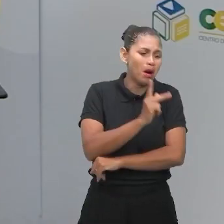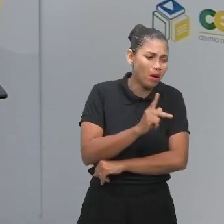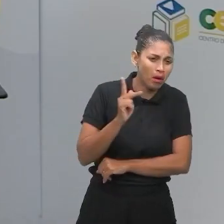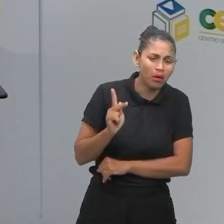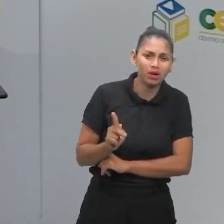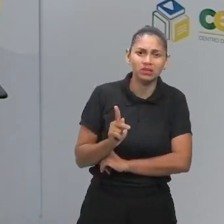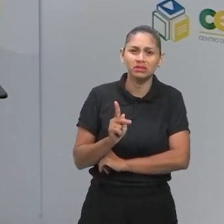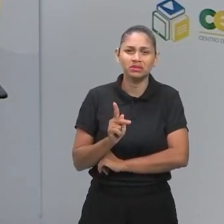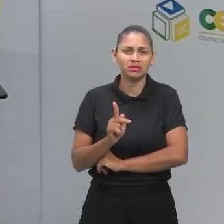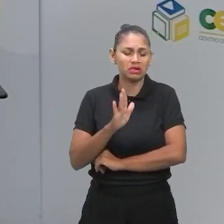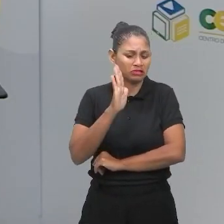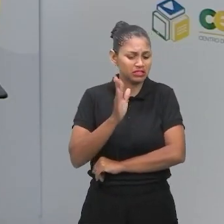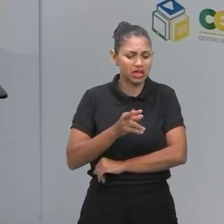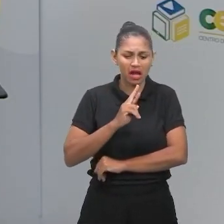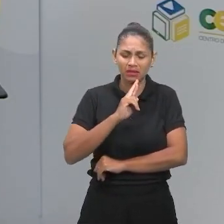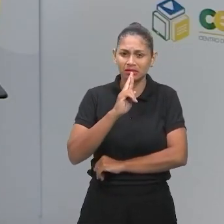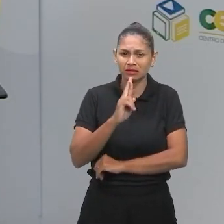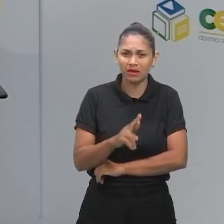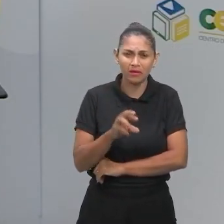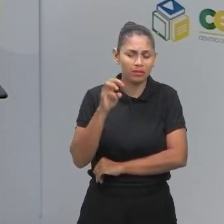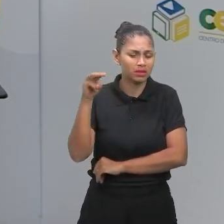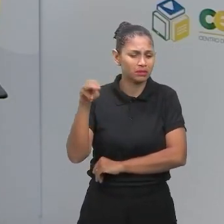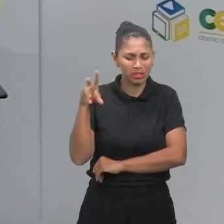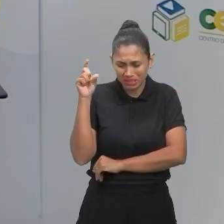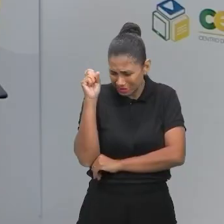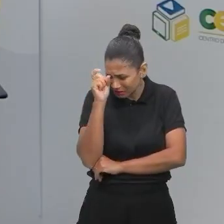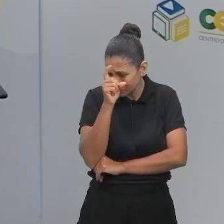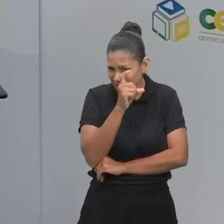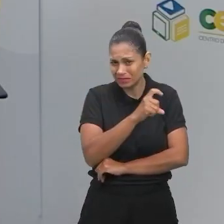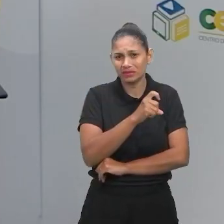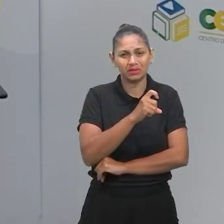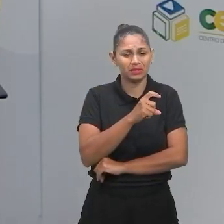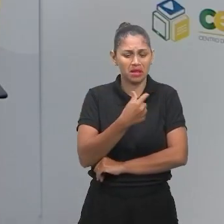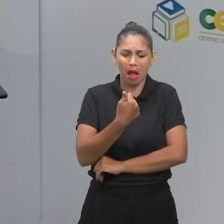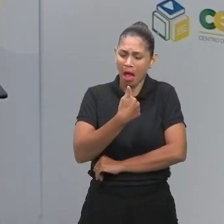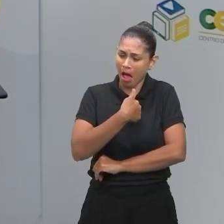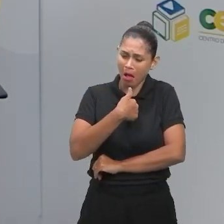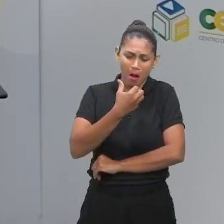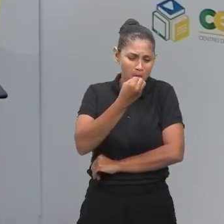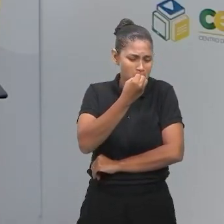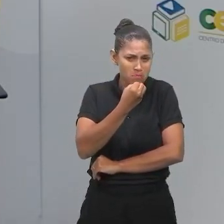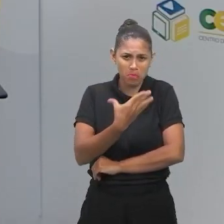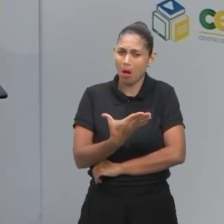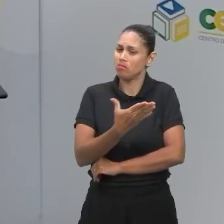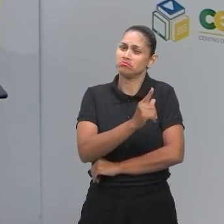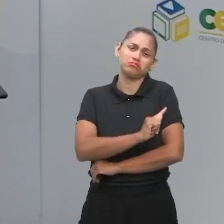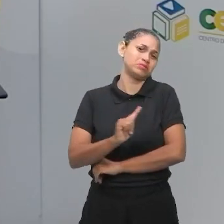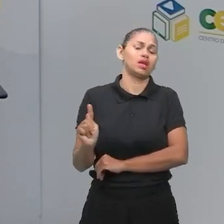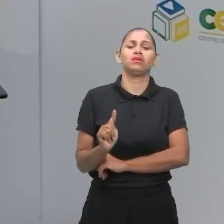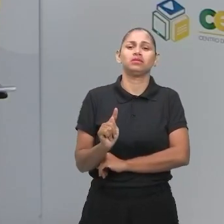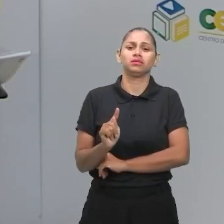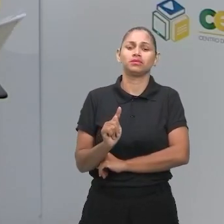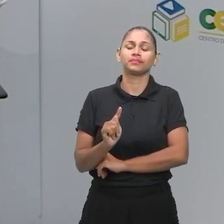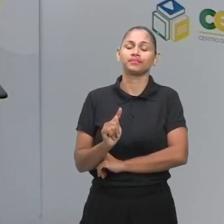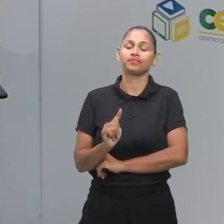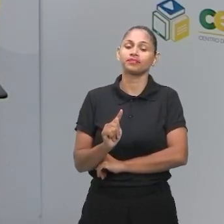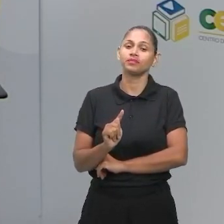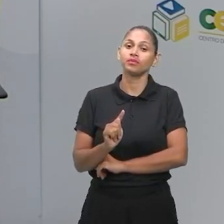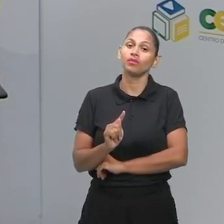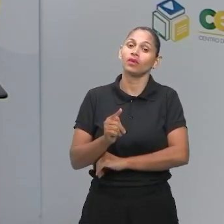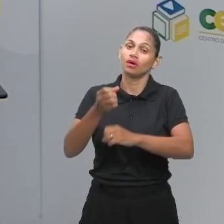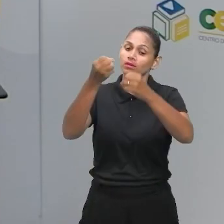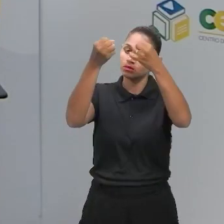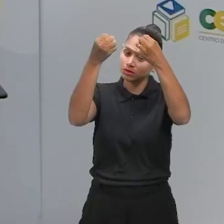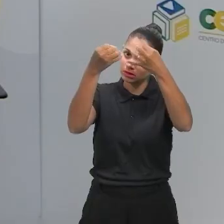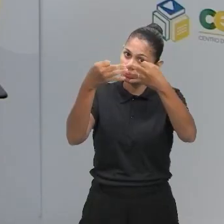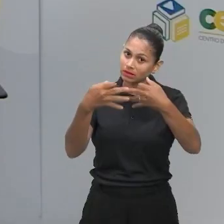já resolvi muita questão, matemática é complicado e eu não sou bom em matemática. Vou te ensinar um truque, peraí. Seguinte, vocês vão